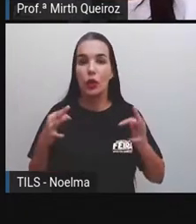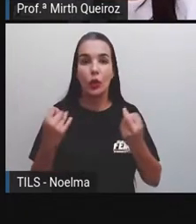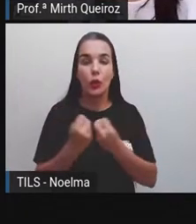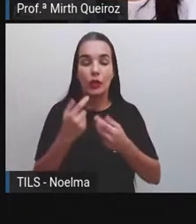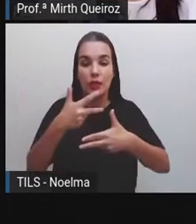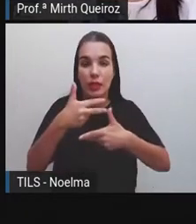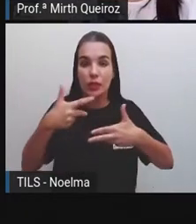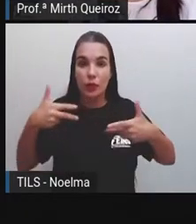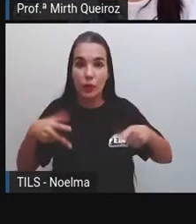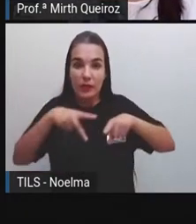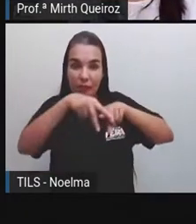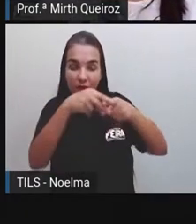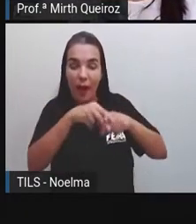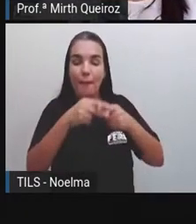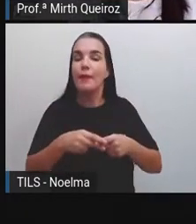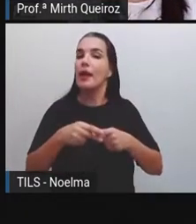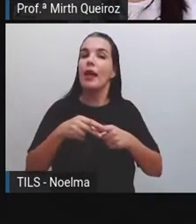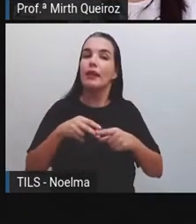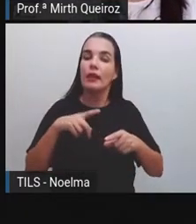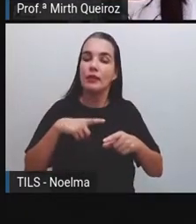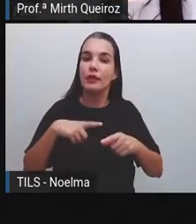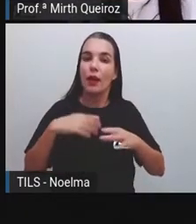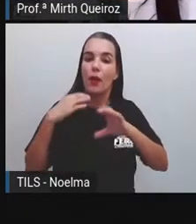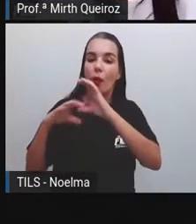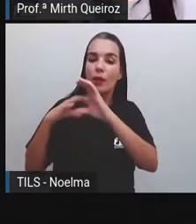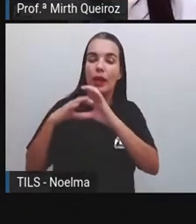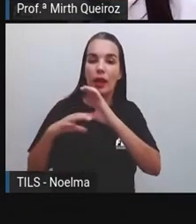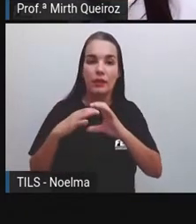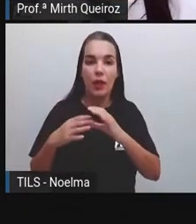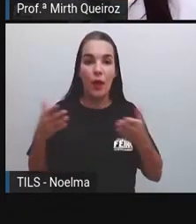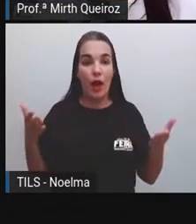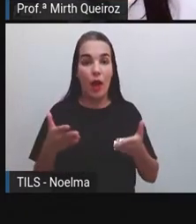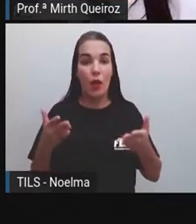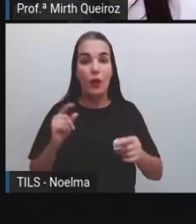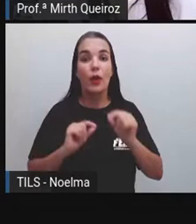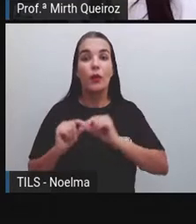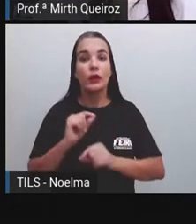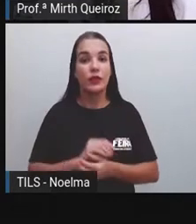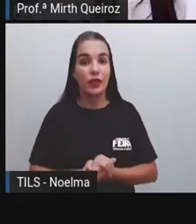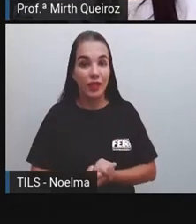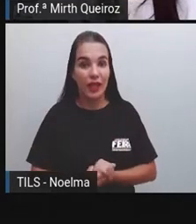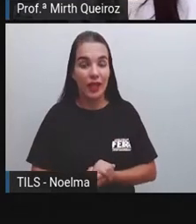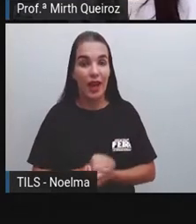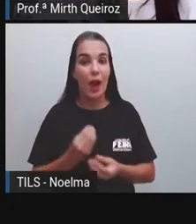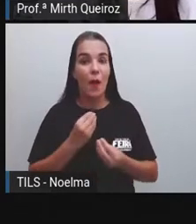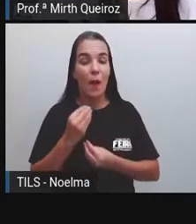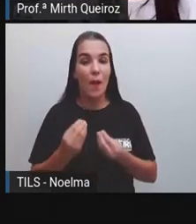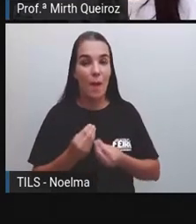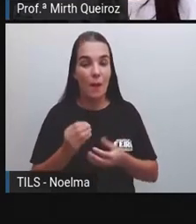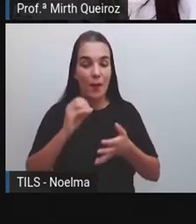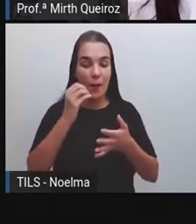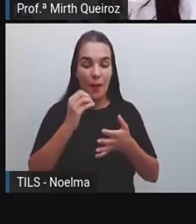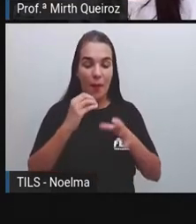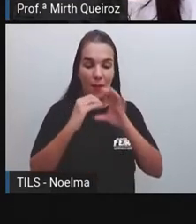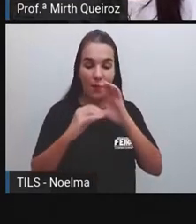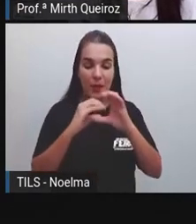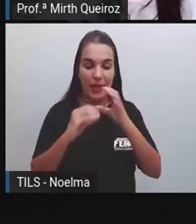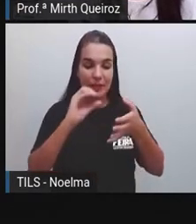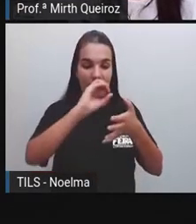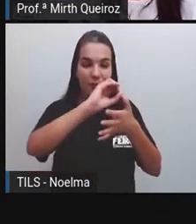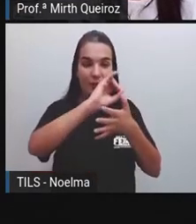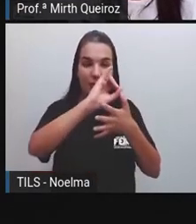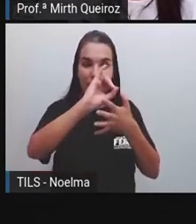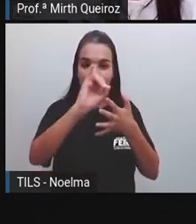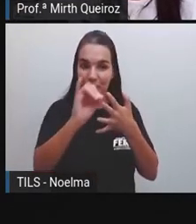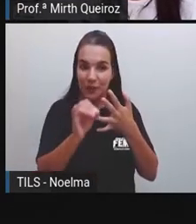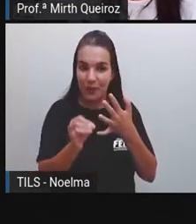são as ferramentas que a gente utiliza para se comunicar, e aí a gente vai trabalhar hoje a comunicação nas redes sociais, visto que nós estamos na